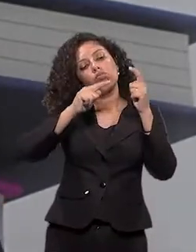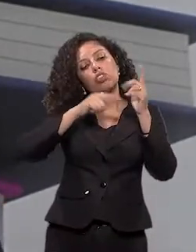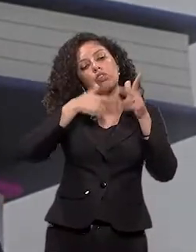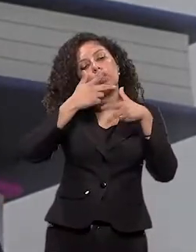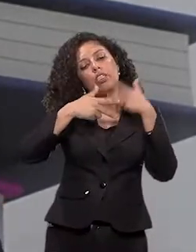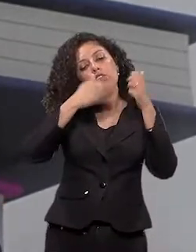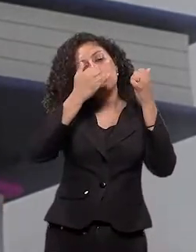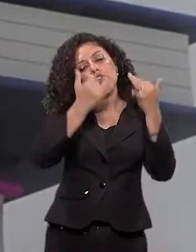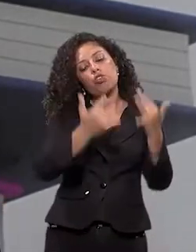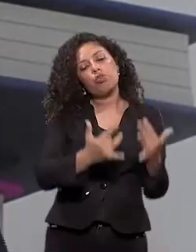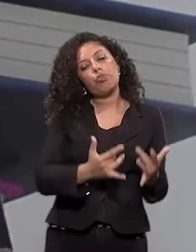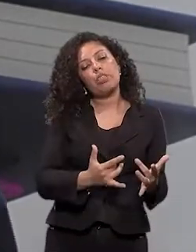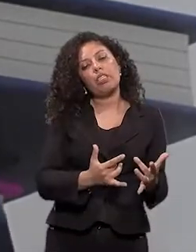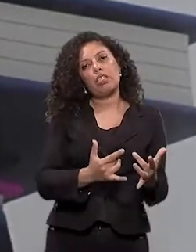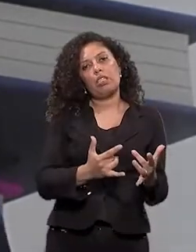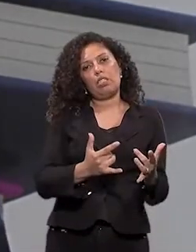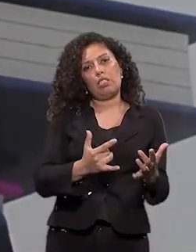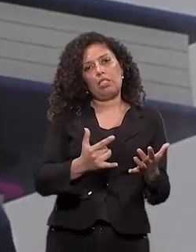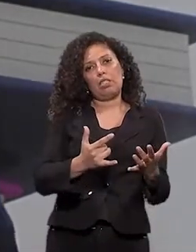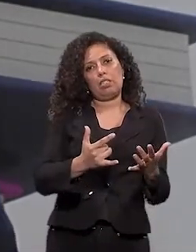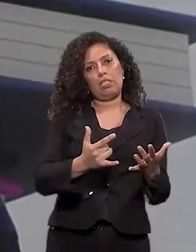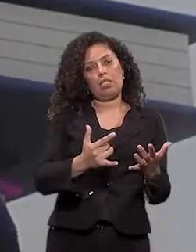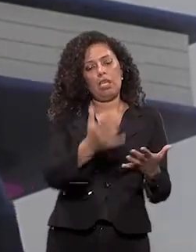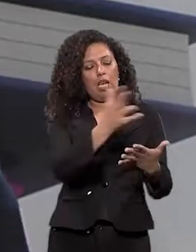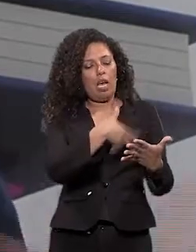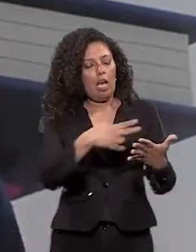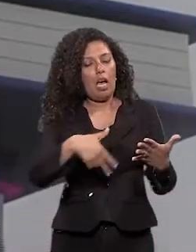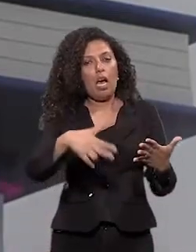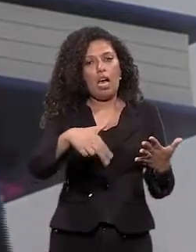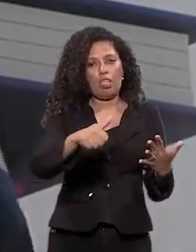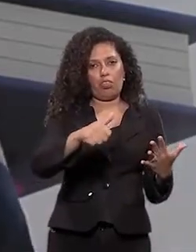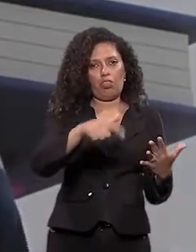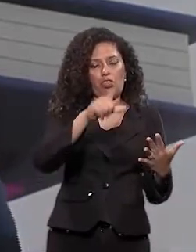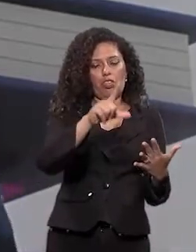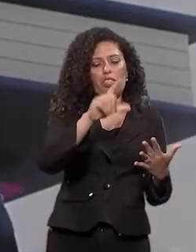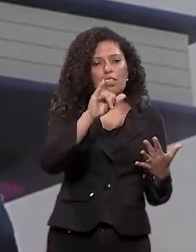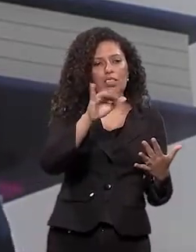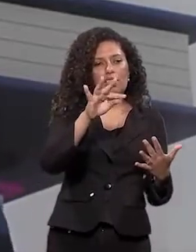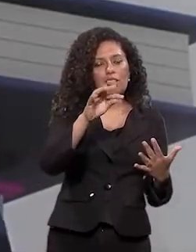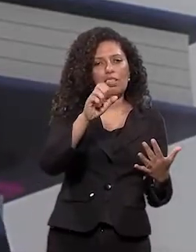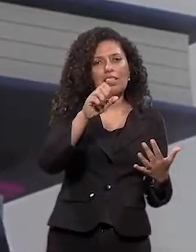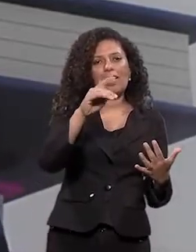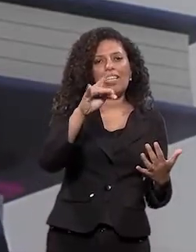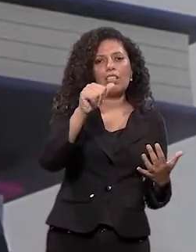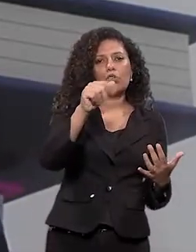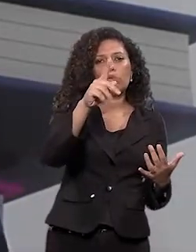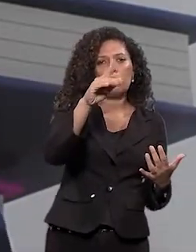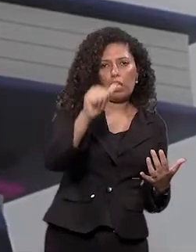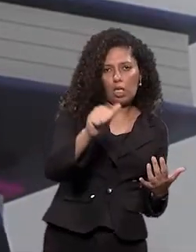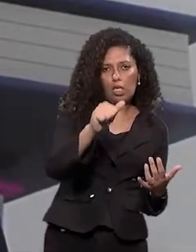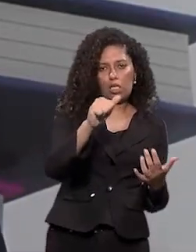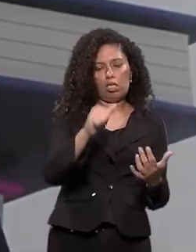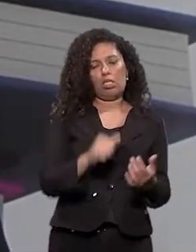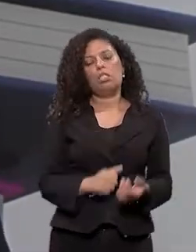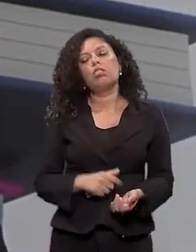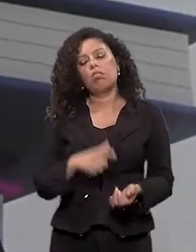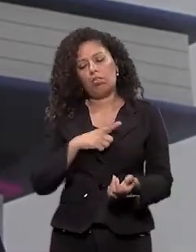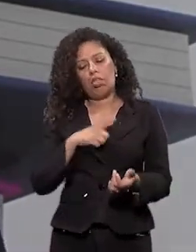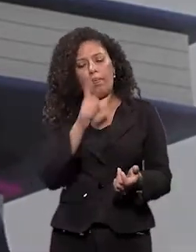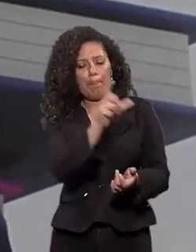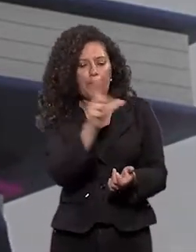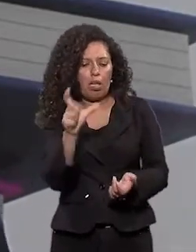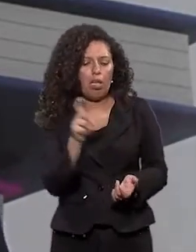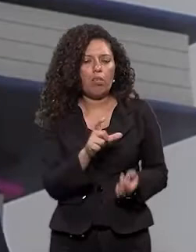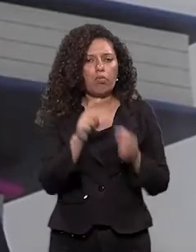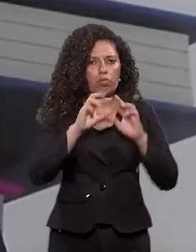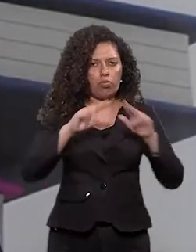até tem gente que chamou de música literária infantil, até está ganhando uns nomes, assim, por aí, de análise, mas é isso, tem palavras que são